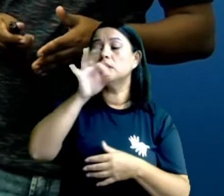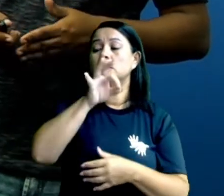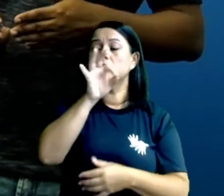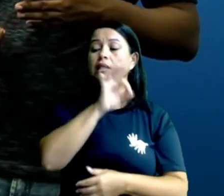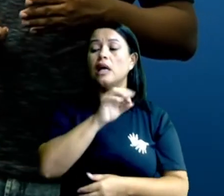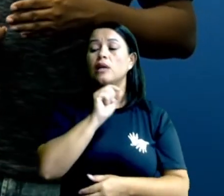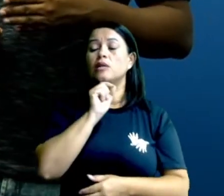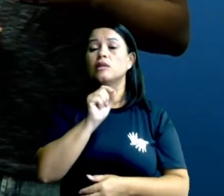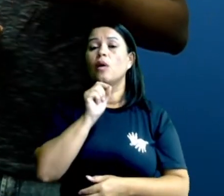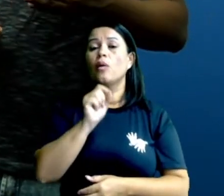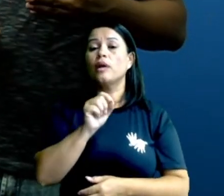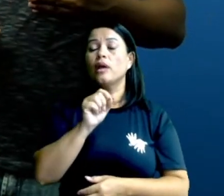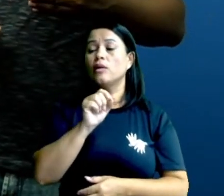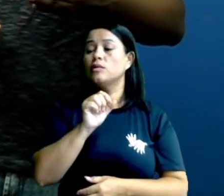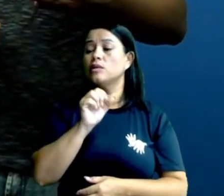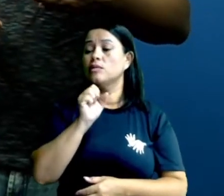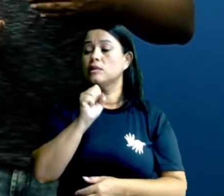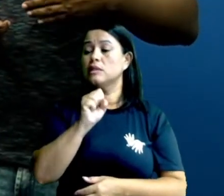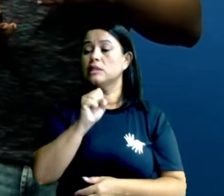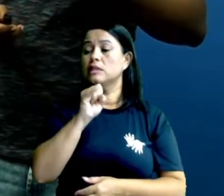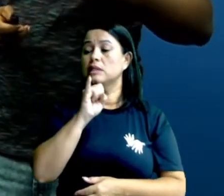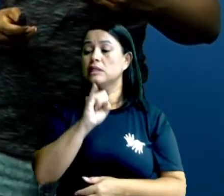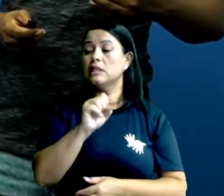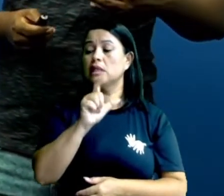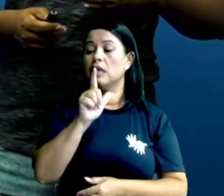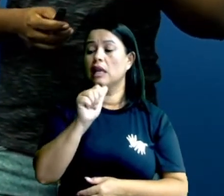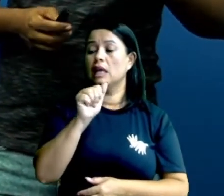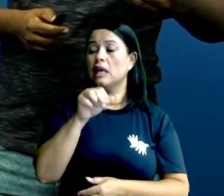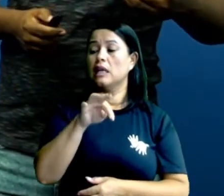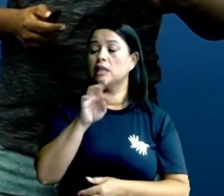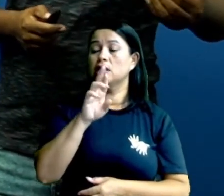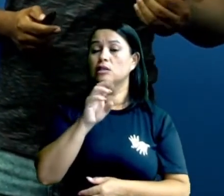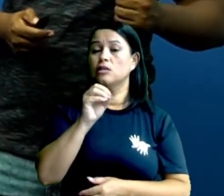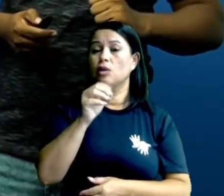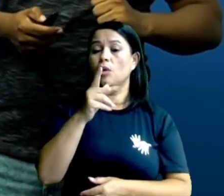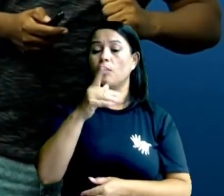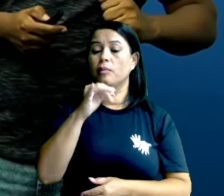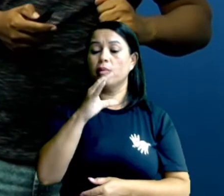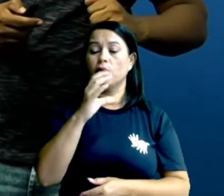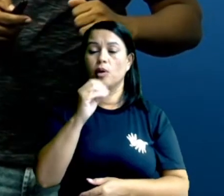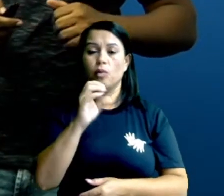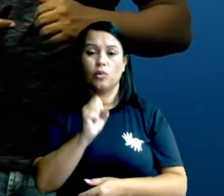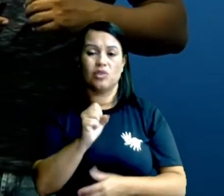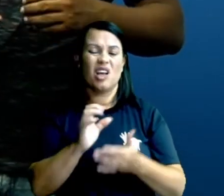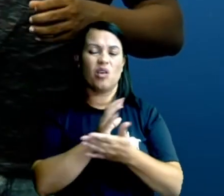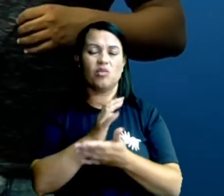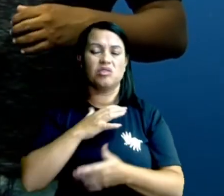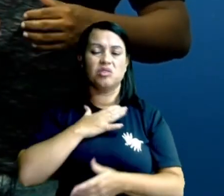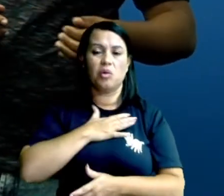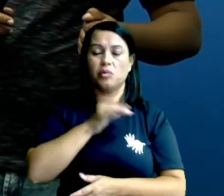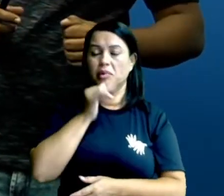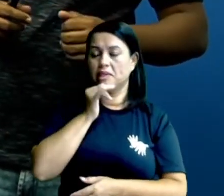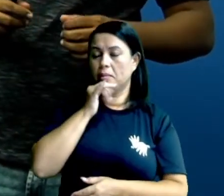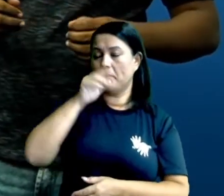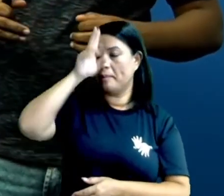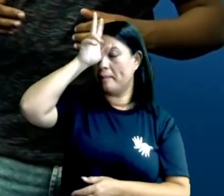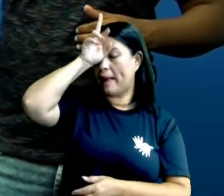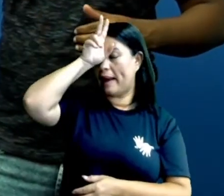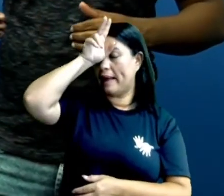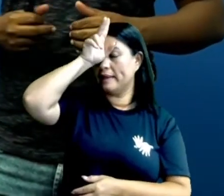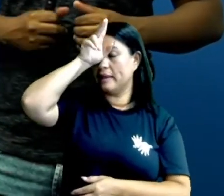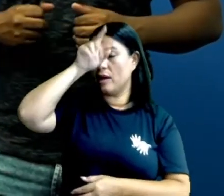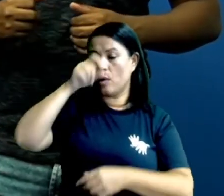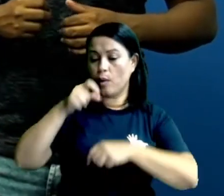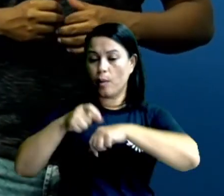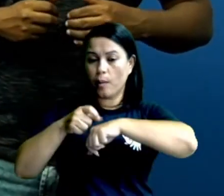insetos sinantrópicos, insetos indesejados ao nosso ambiente. São insetos como baratas, como